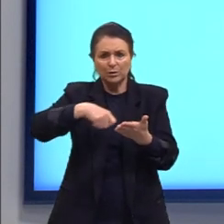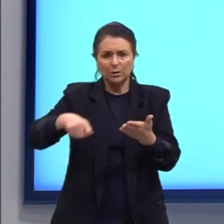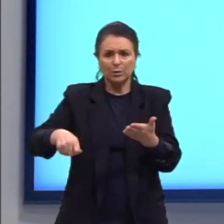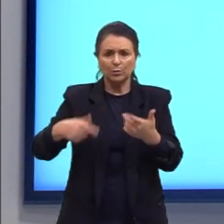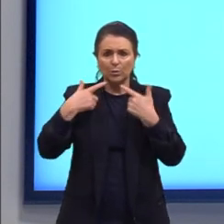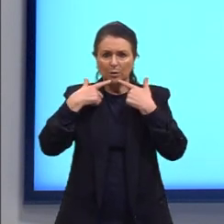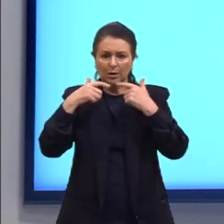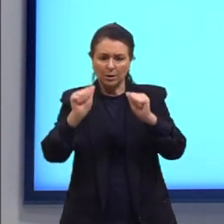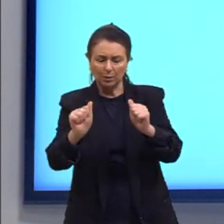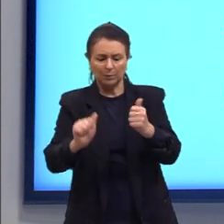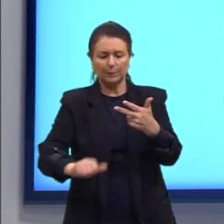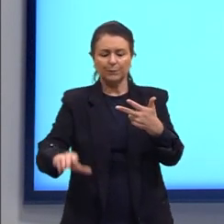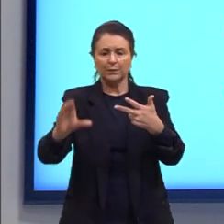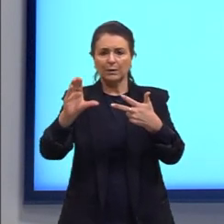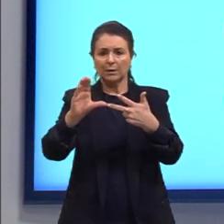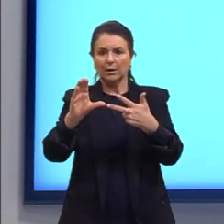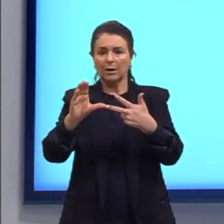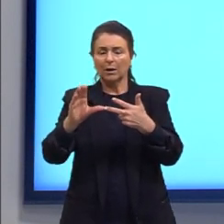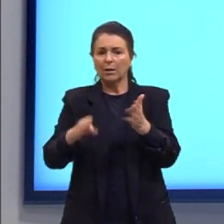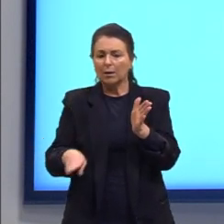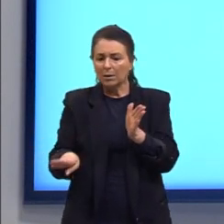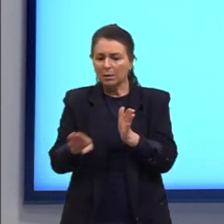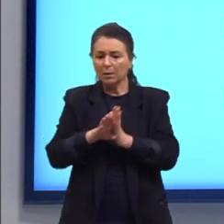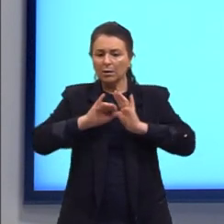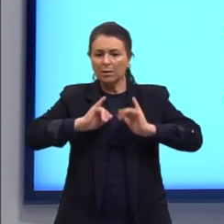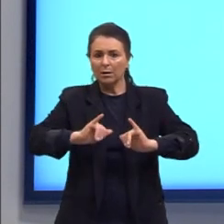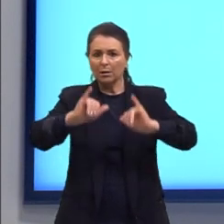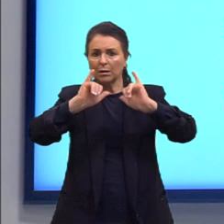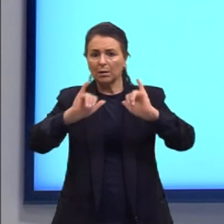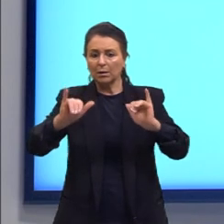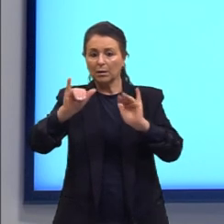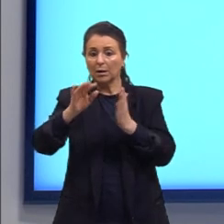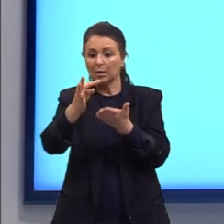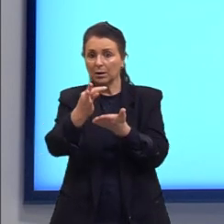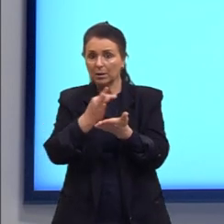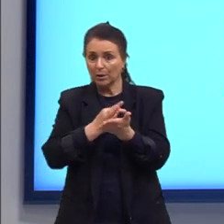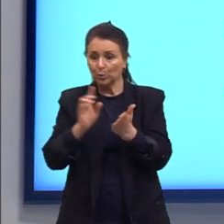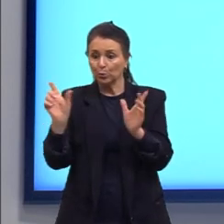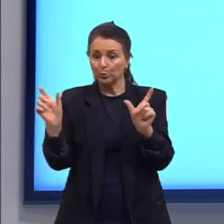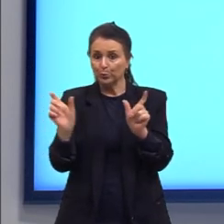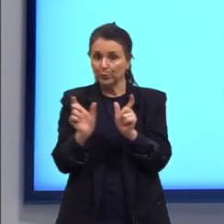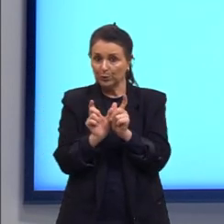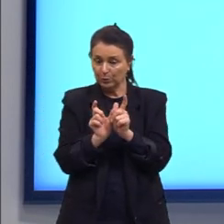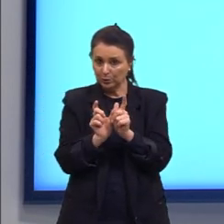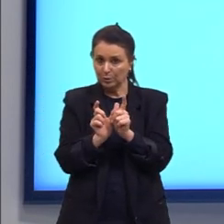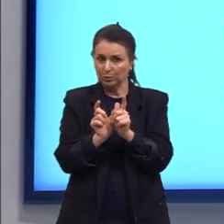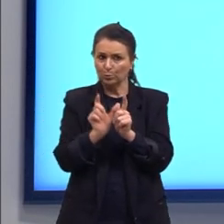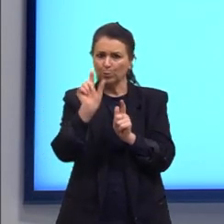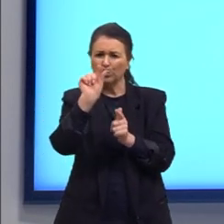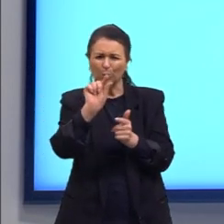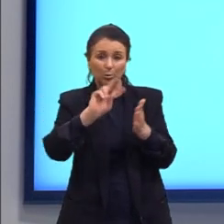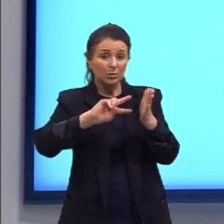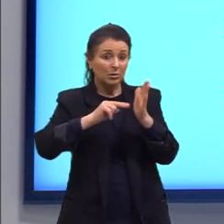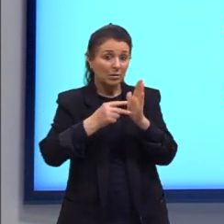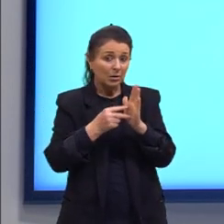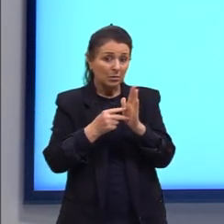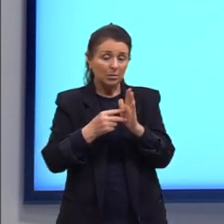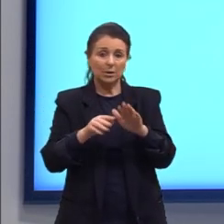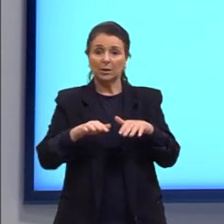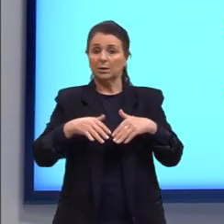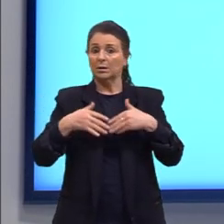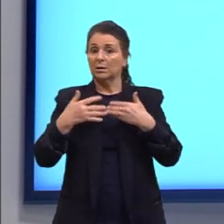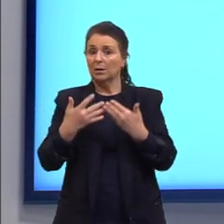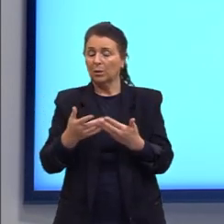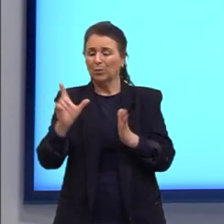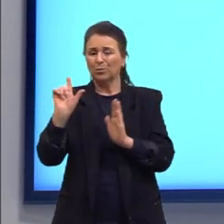Letra C, é restrita a divulgação de textos curtos e pouco significativos e, portanto,